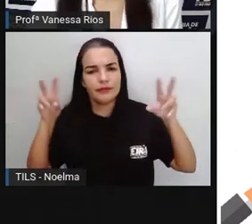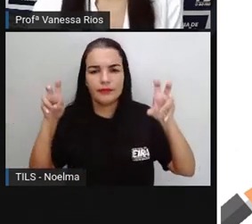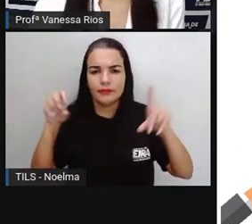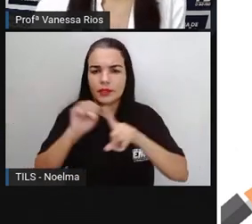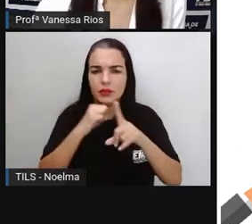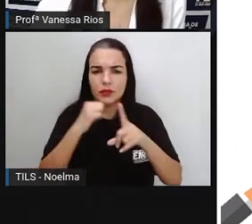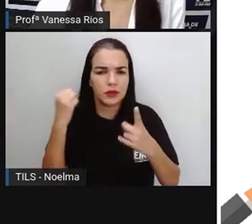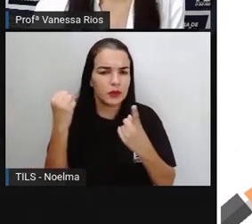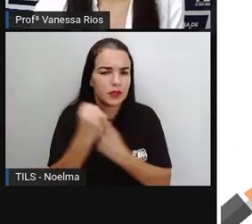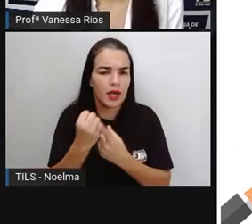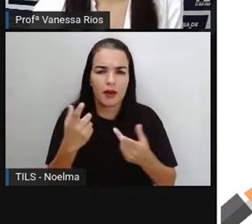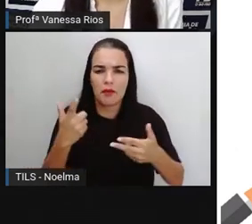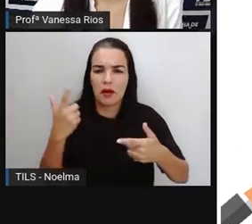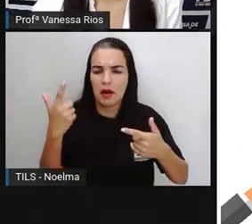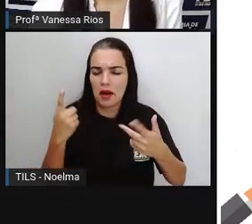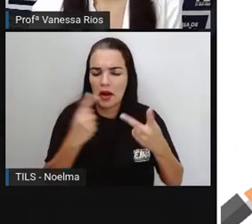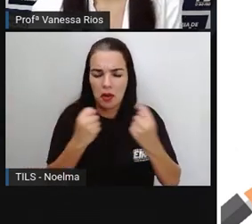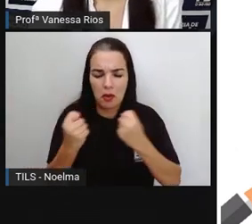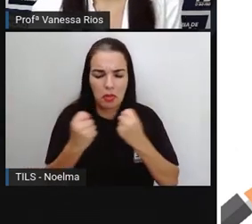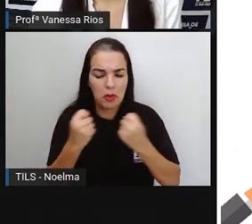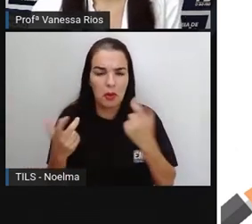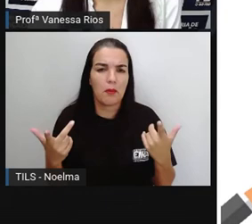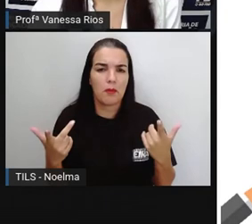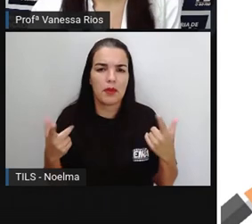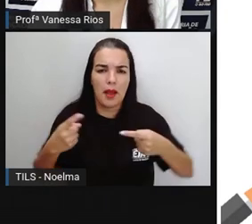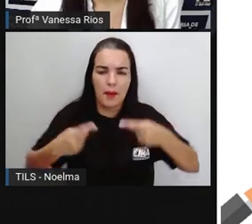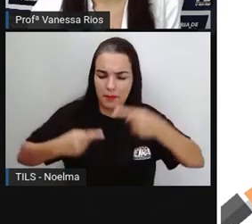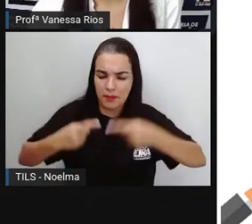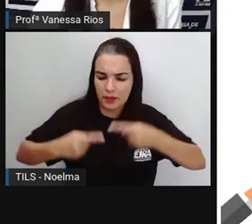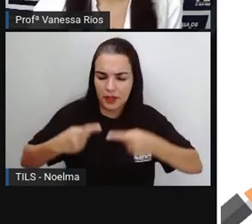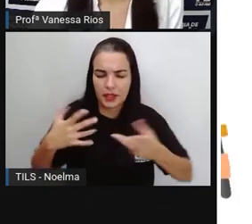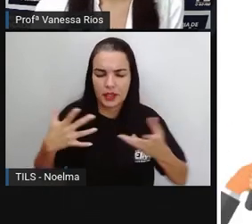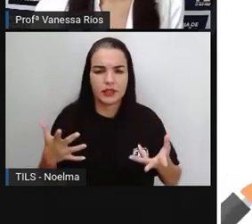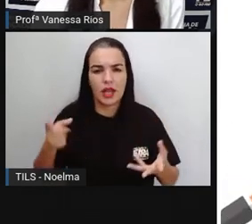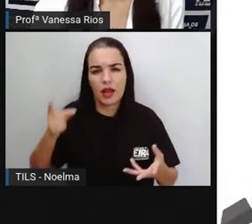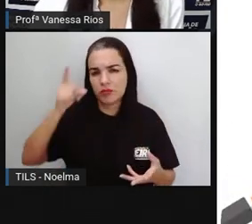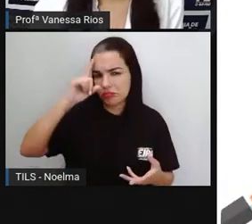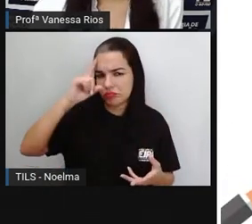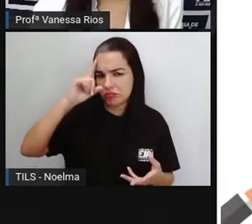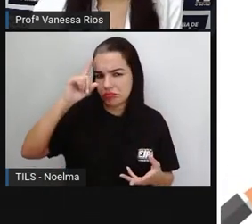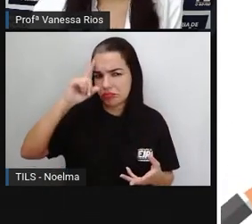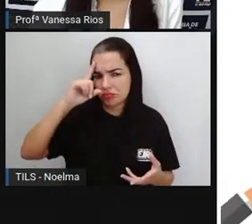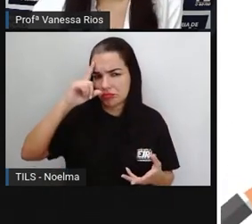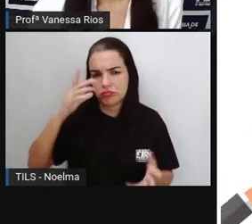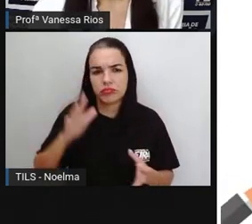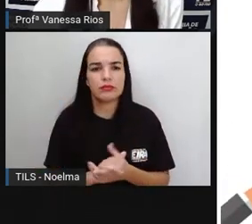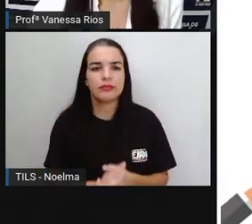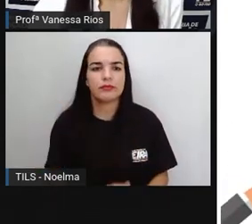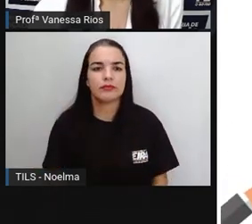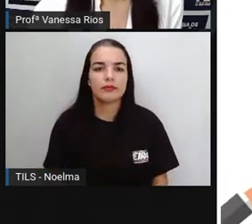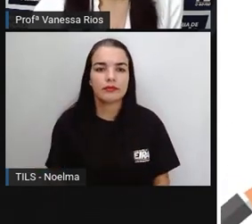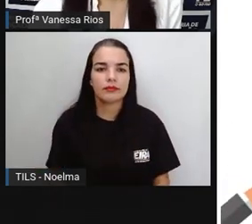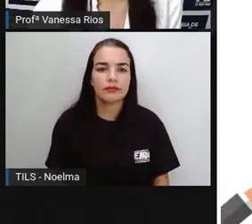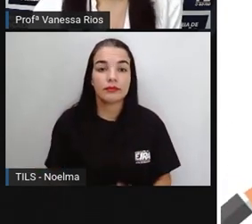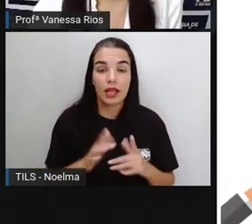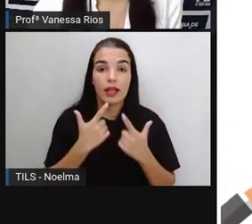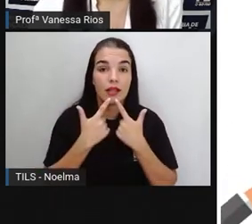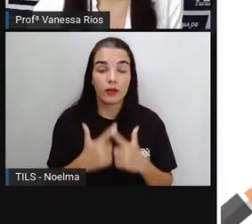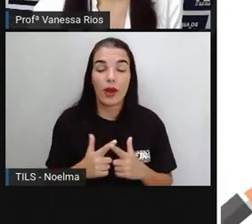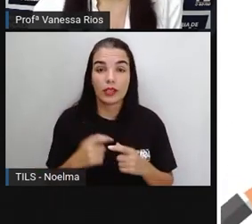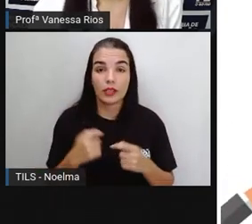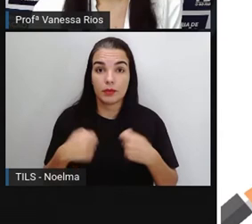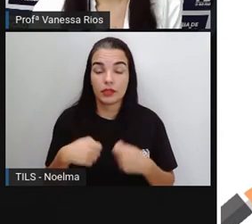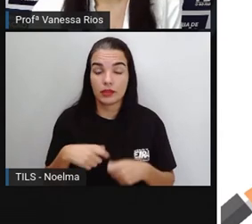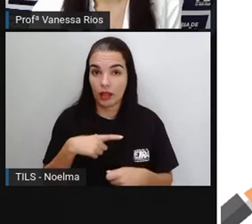sociais, questões econômicas, questões ligadas ao cotidiano e ao interesse das pessoas. A linguagem precisa ser